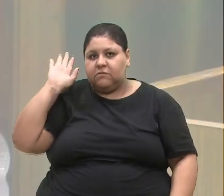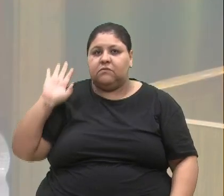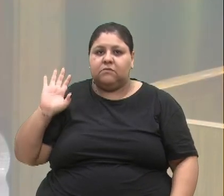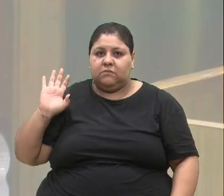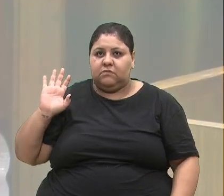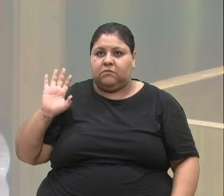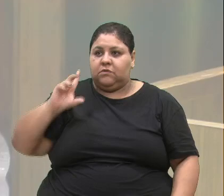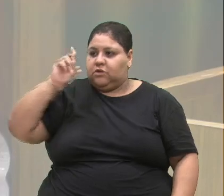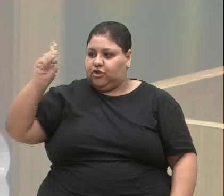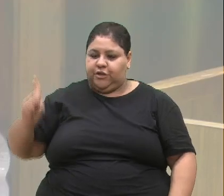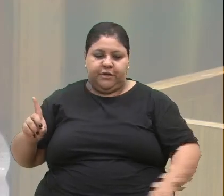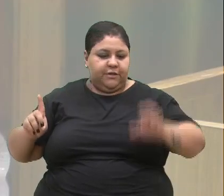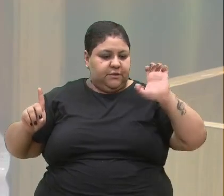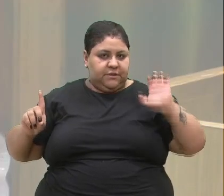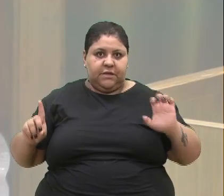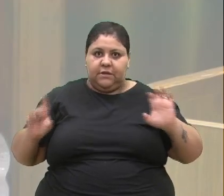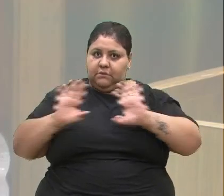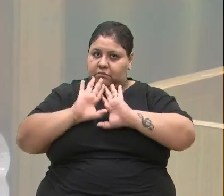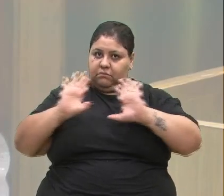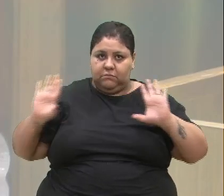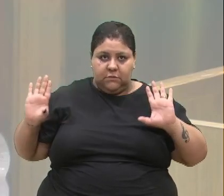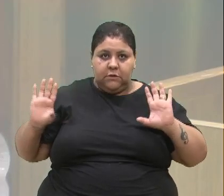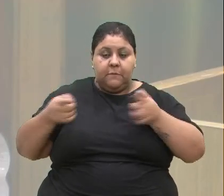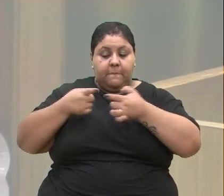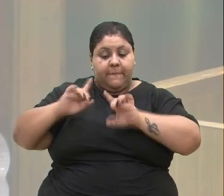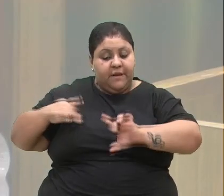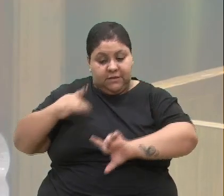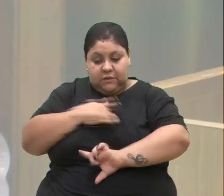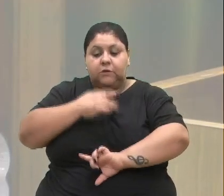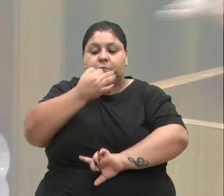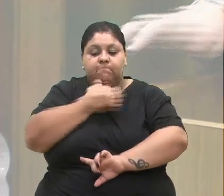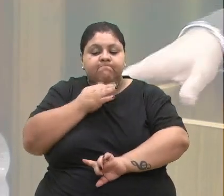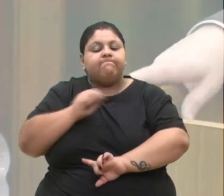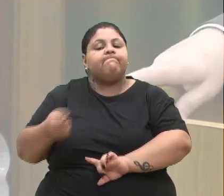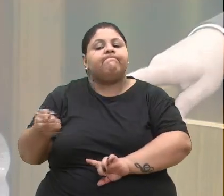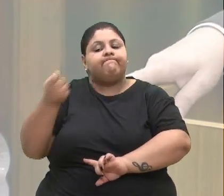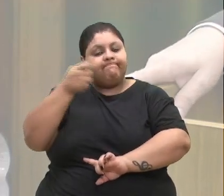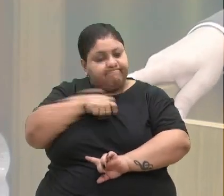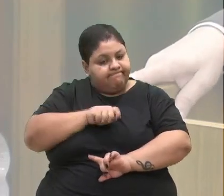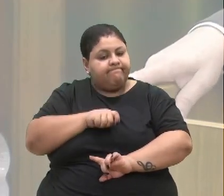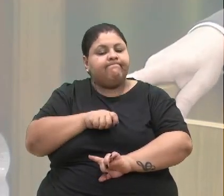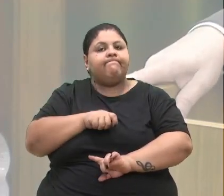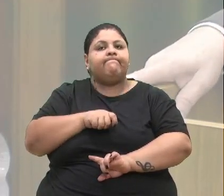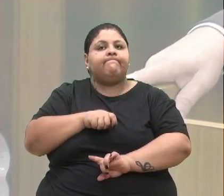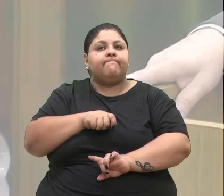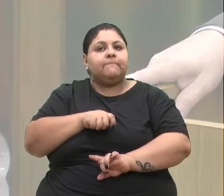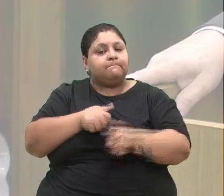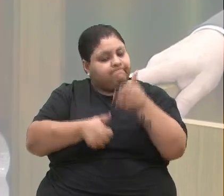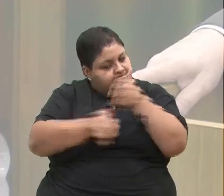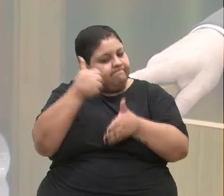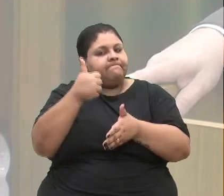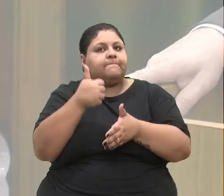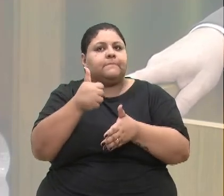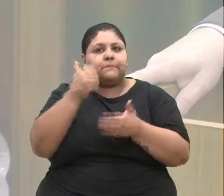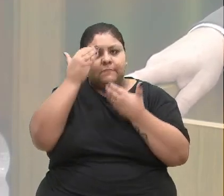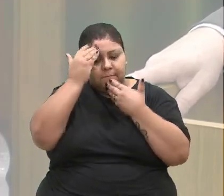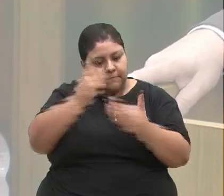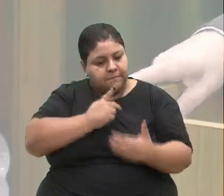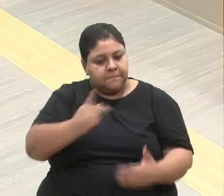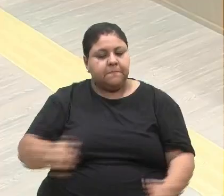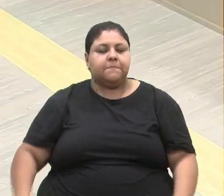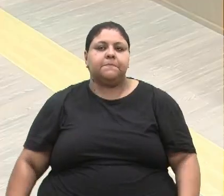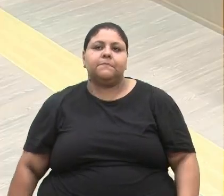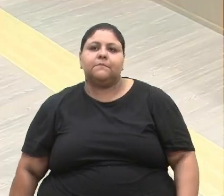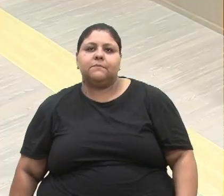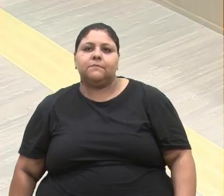de direita ou de esquerda, enfim, mas a saúde de Caixas do Sul precisa dar uma boa melhorada. Obrigado, senhora presidente.